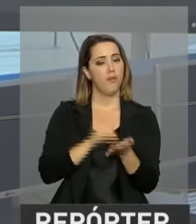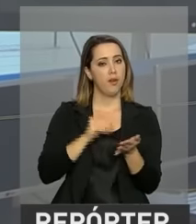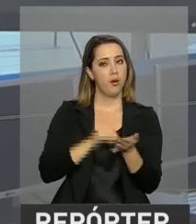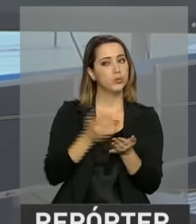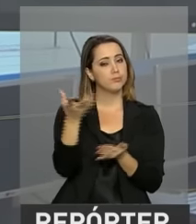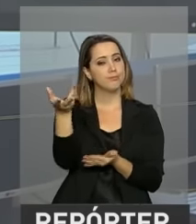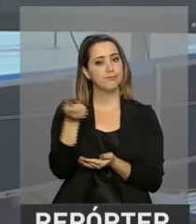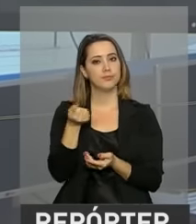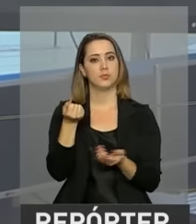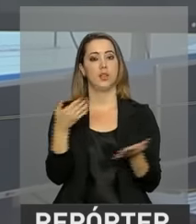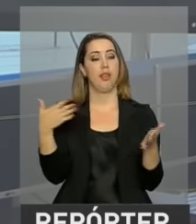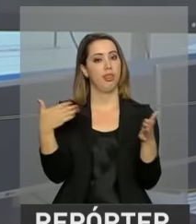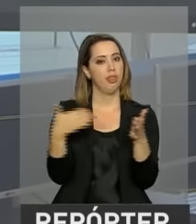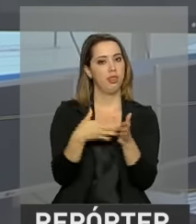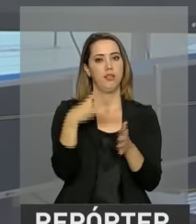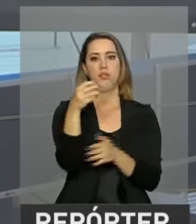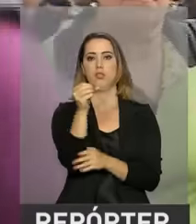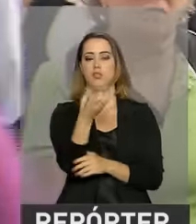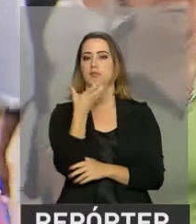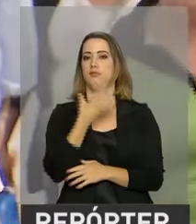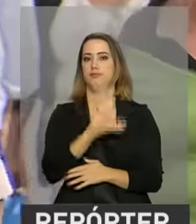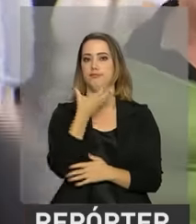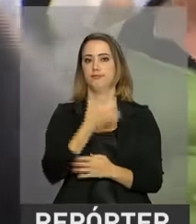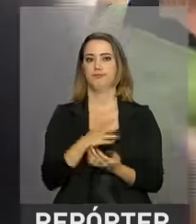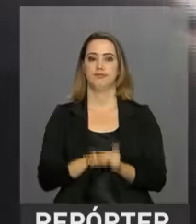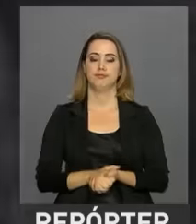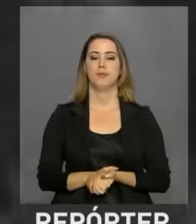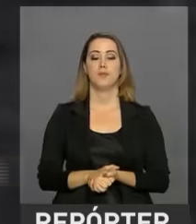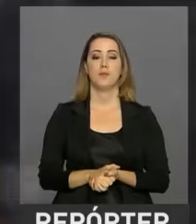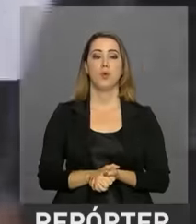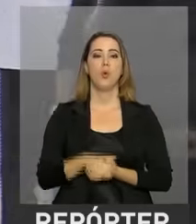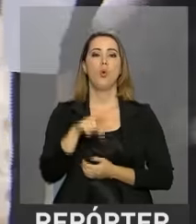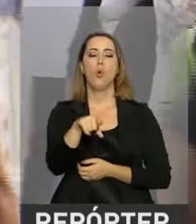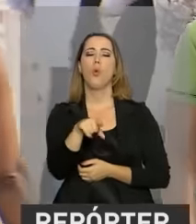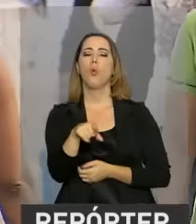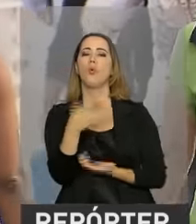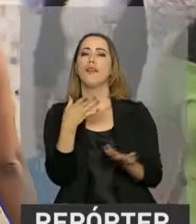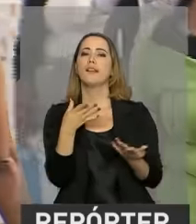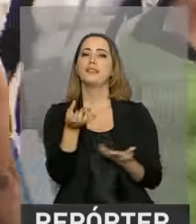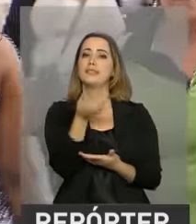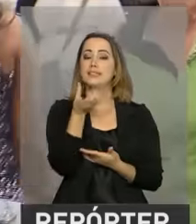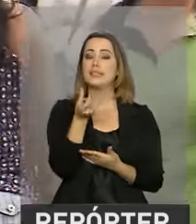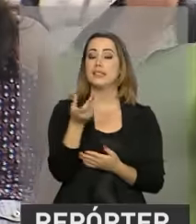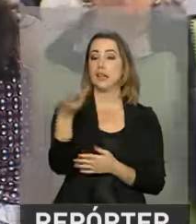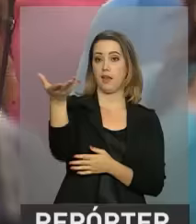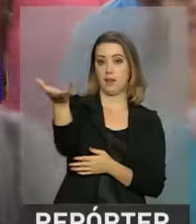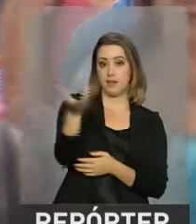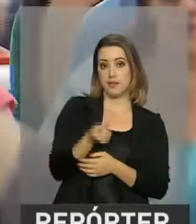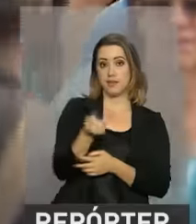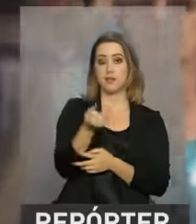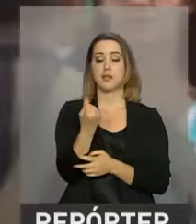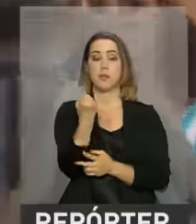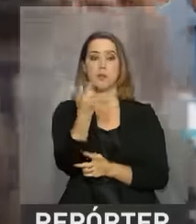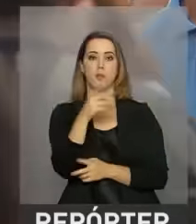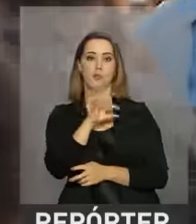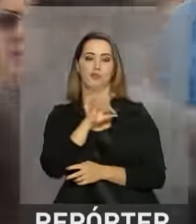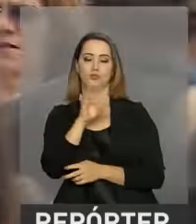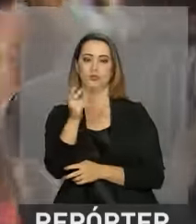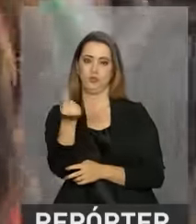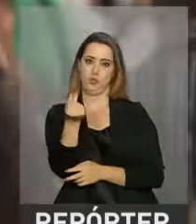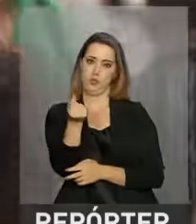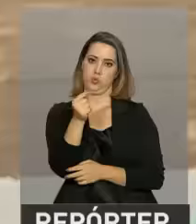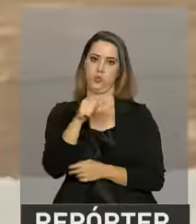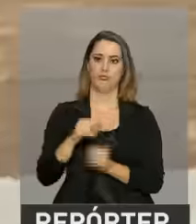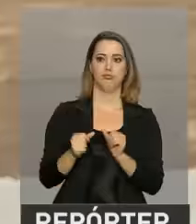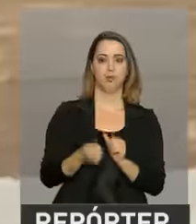a data limite é 30 de dezembro. O que você acha de ter direito a receber do governo um dinheiro para deixar o final de ano